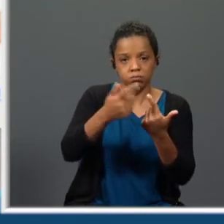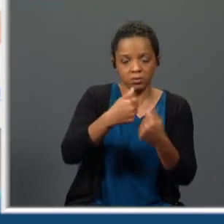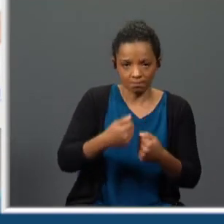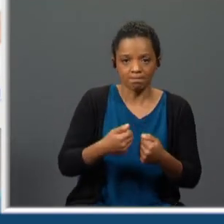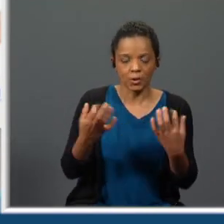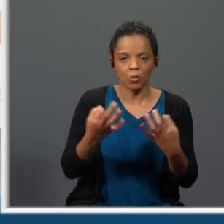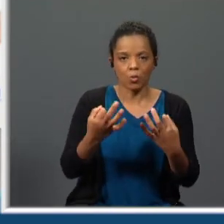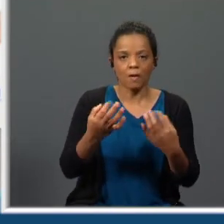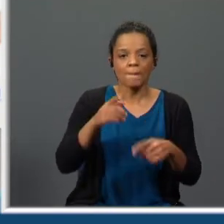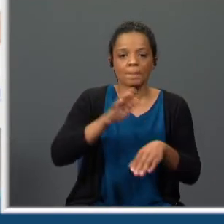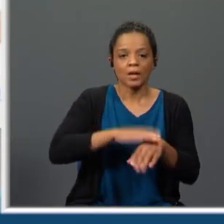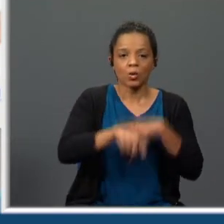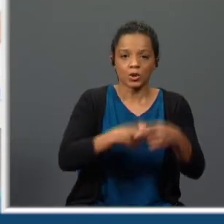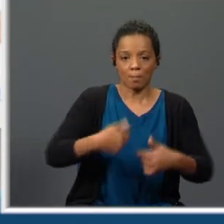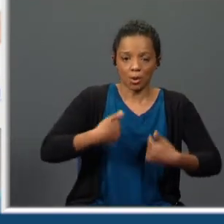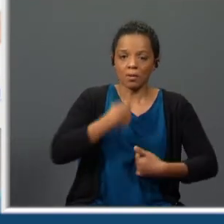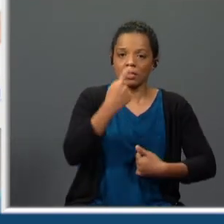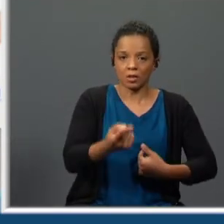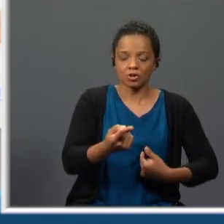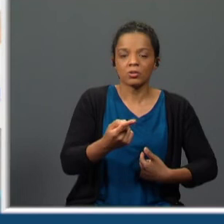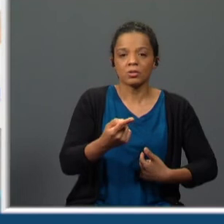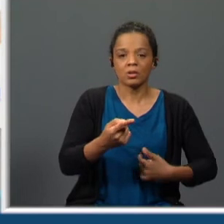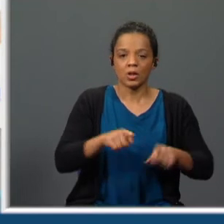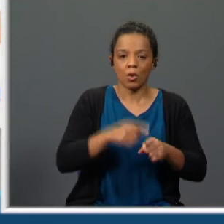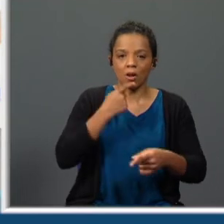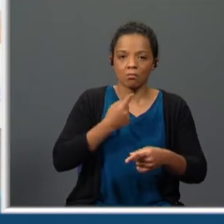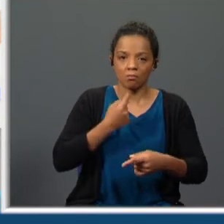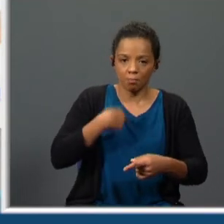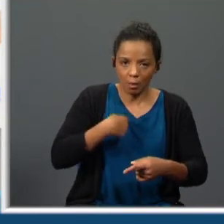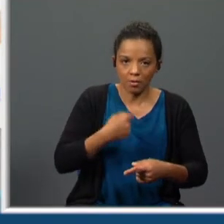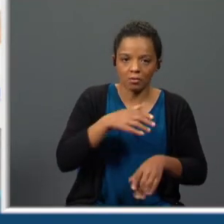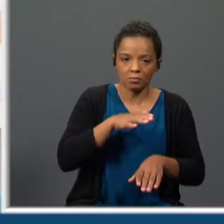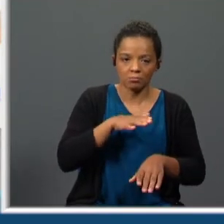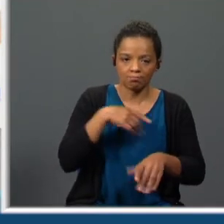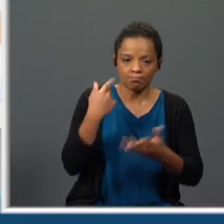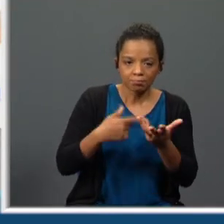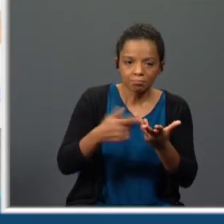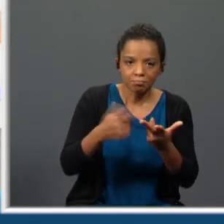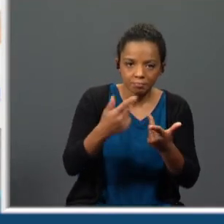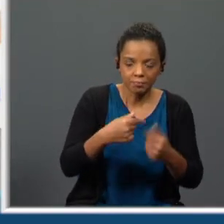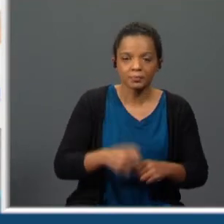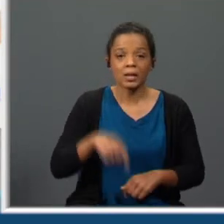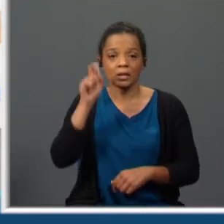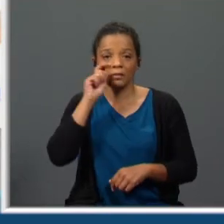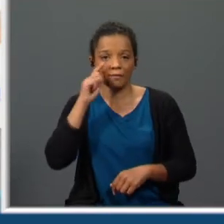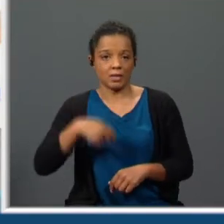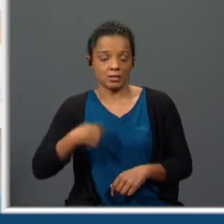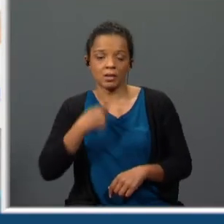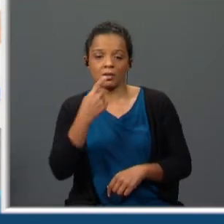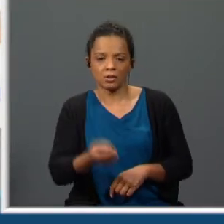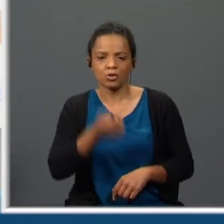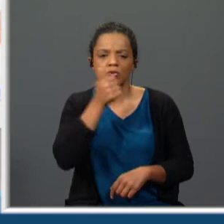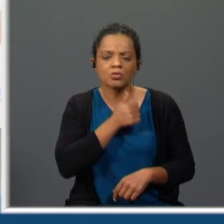argumentos de acusação ditos por ela própria ela própria se denuncia em sua defesa diz que foi